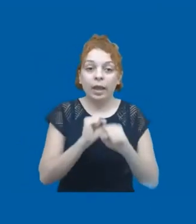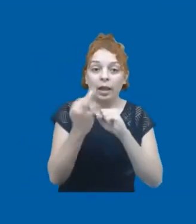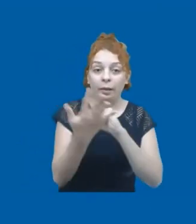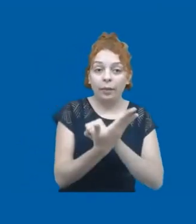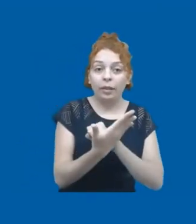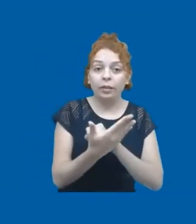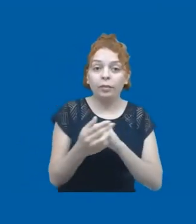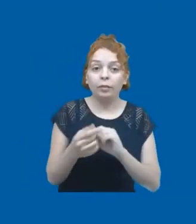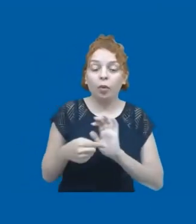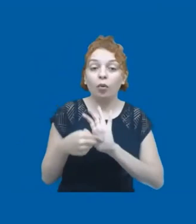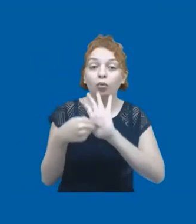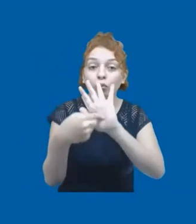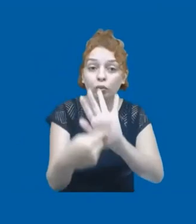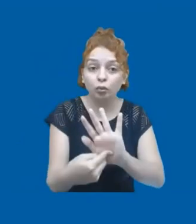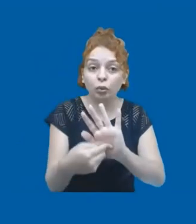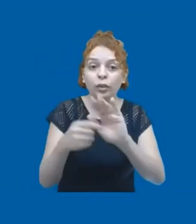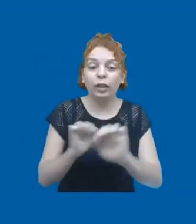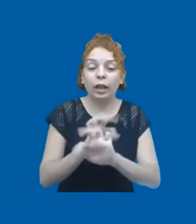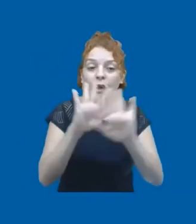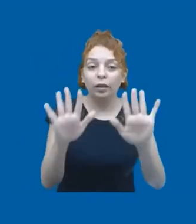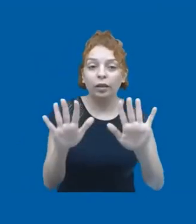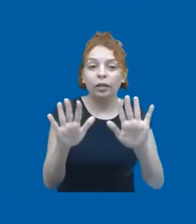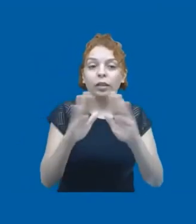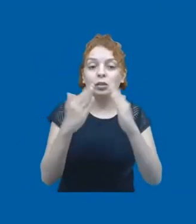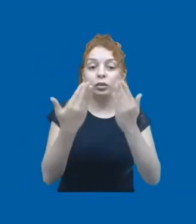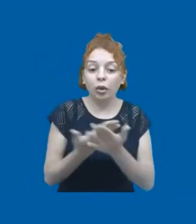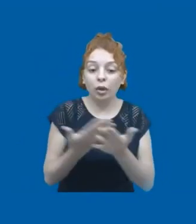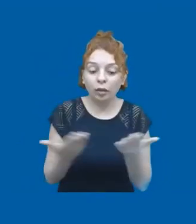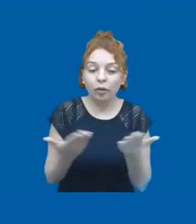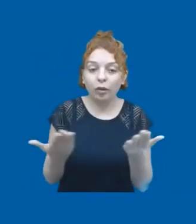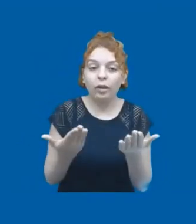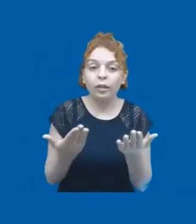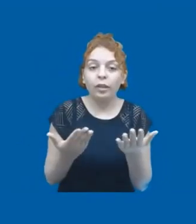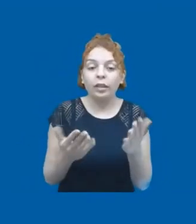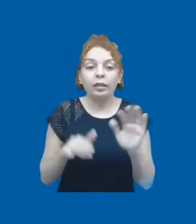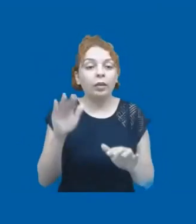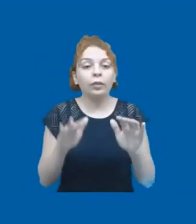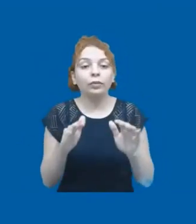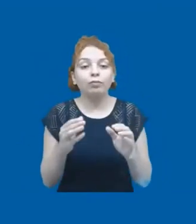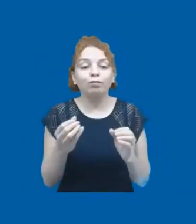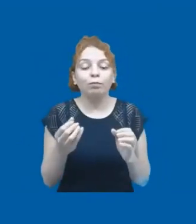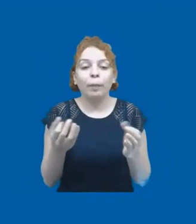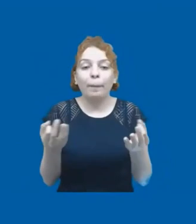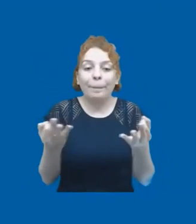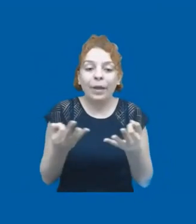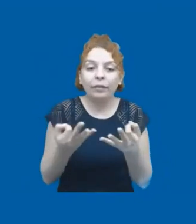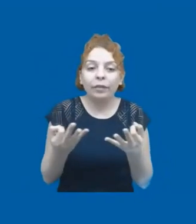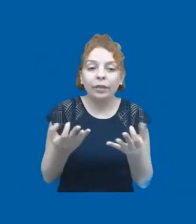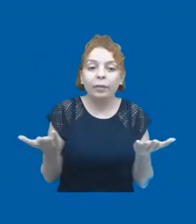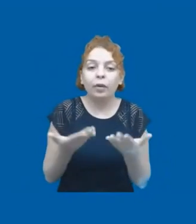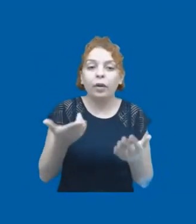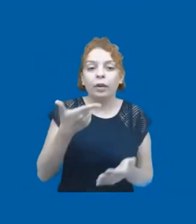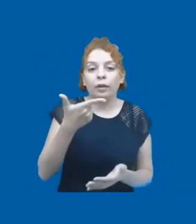exacerbar isso, que a nossa escola atual talvez não seja uma escola adequada para essas novas competências do século